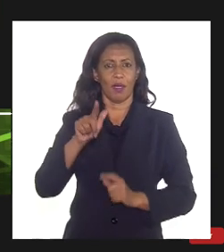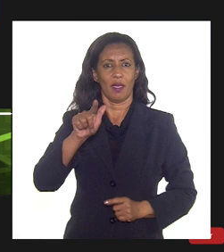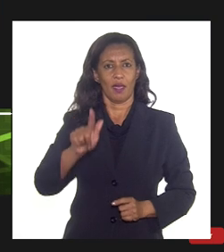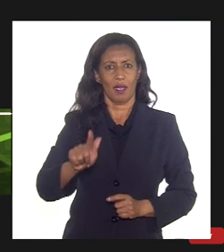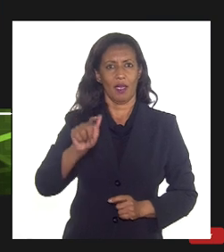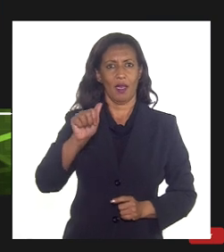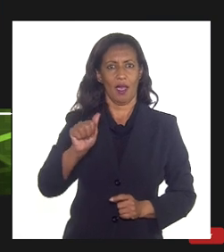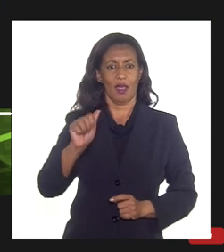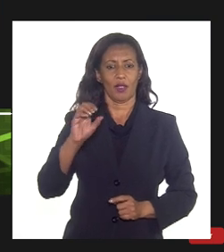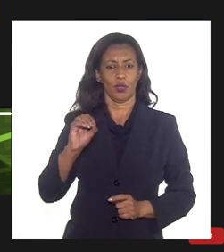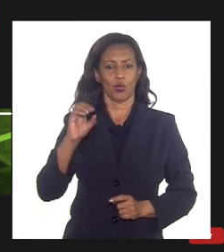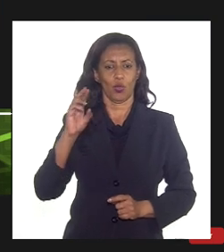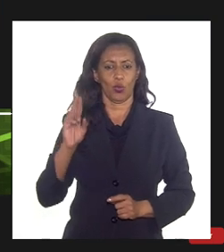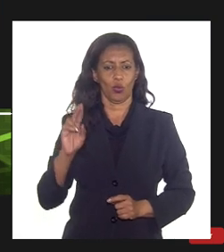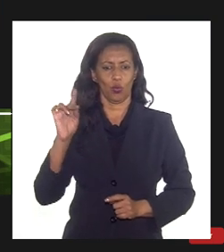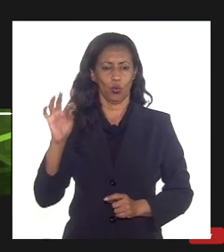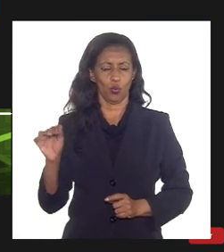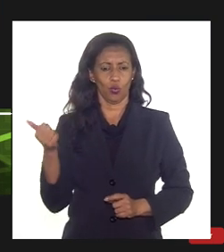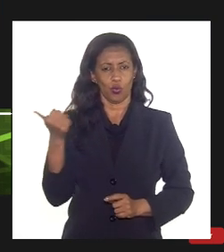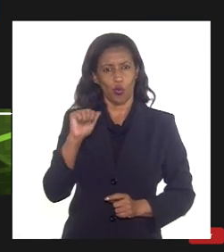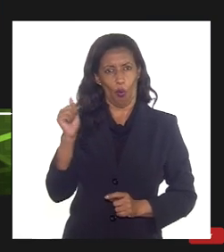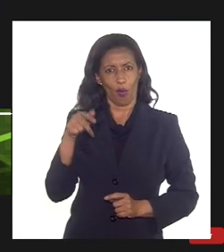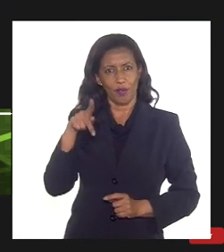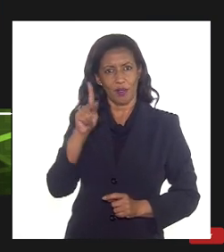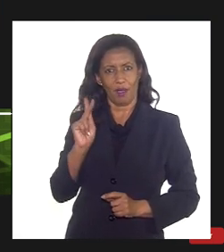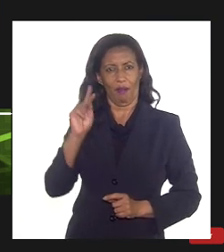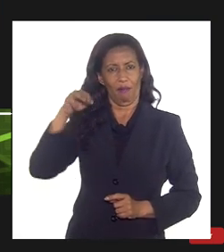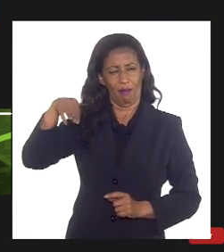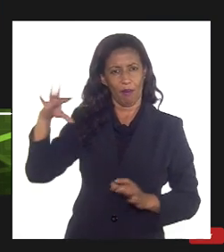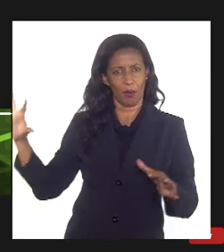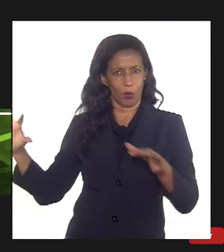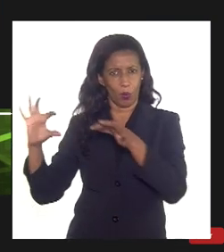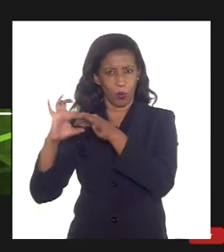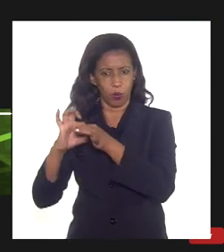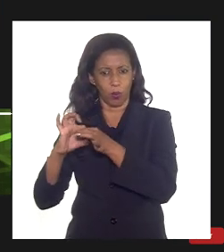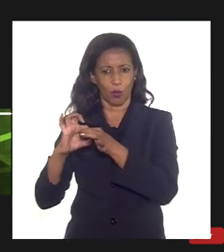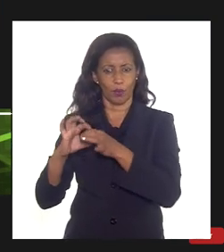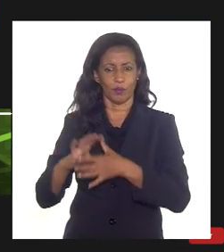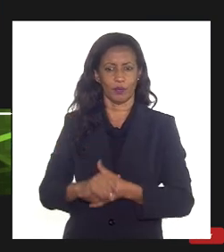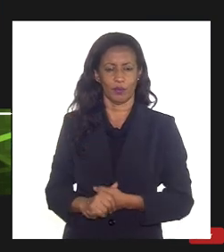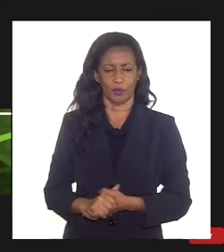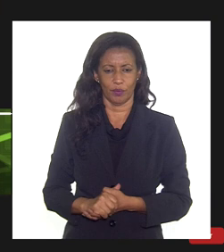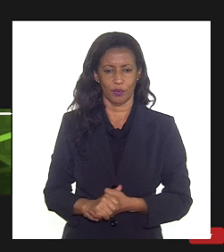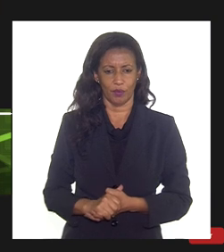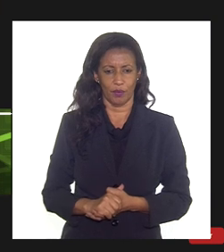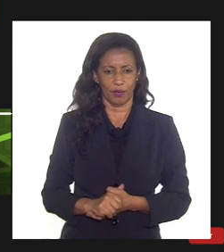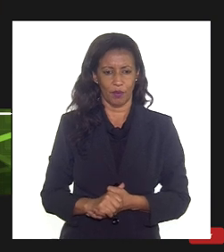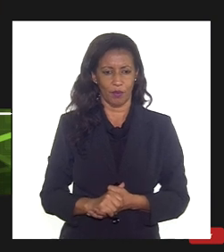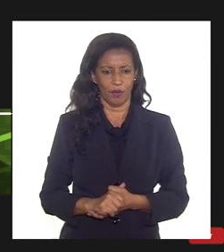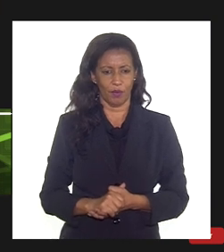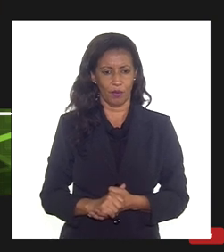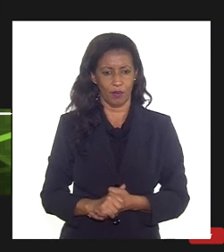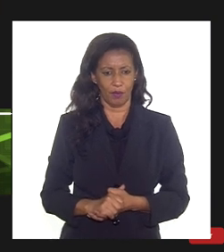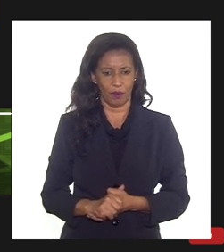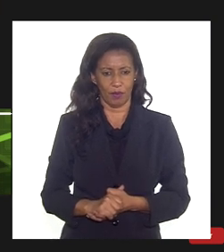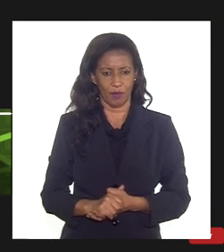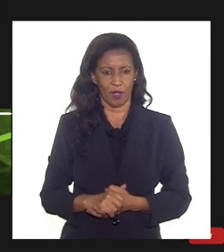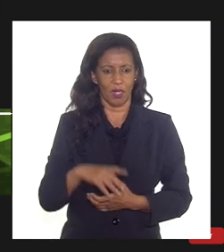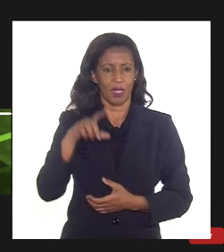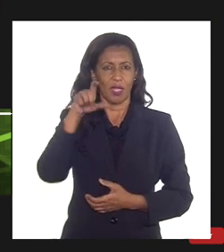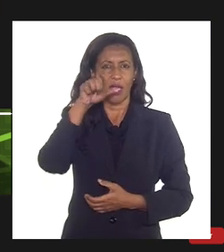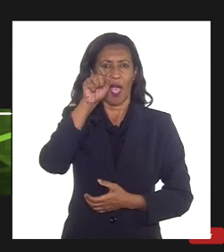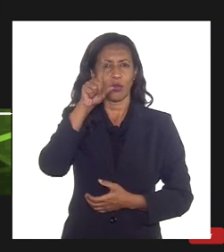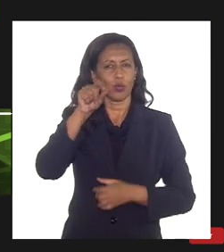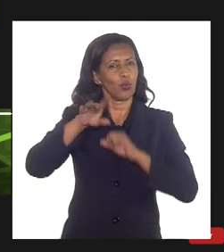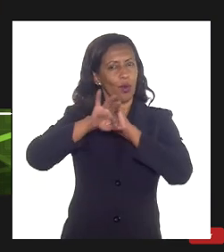terra, de 11 quilômetros, conectando essa unidade ao sistema de transporte. Essa figura aqui, em azul claro, aqui